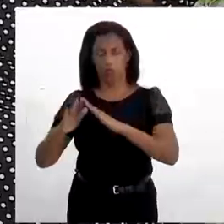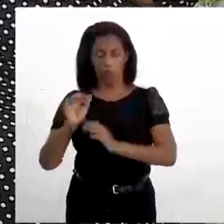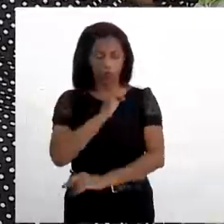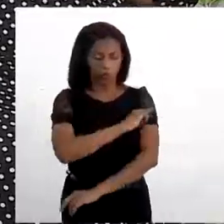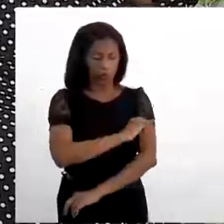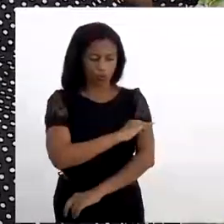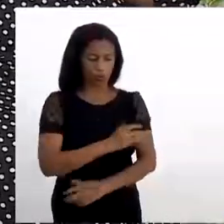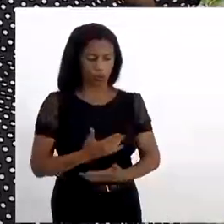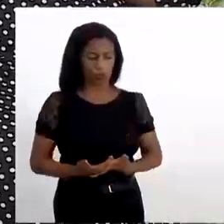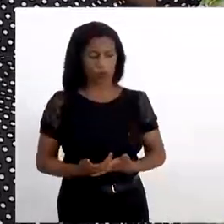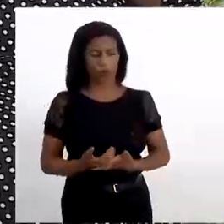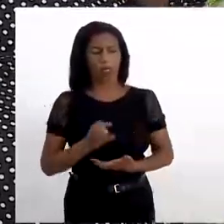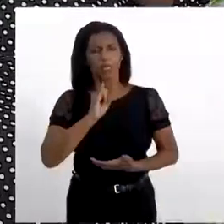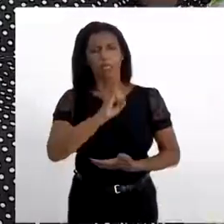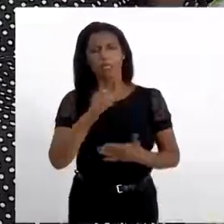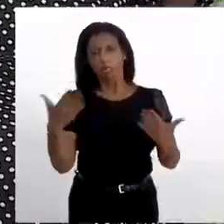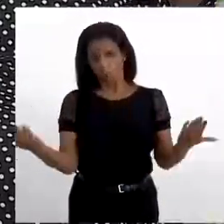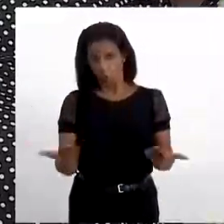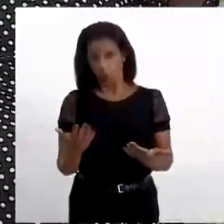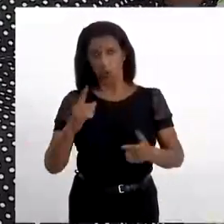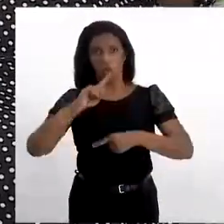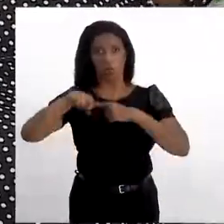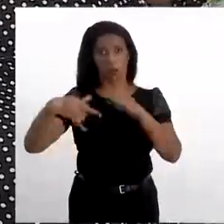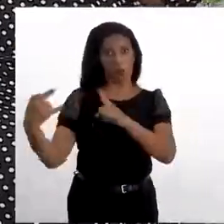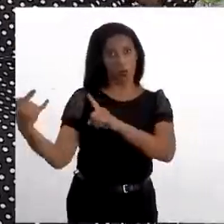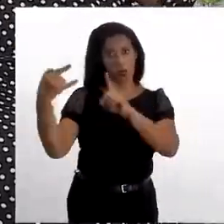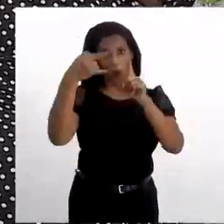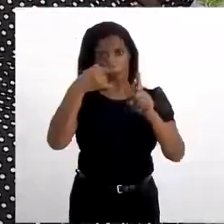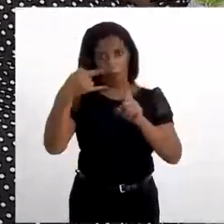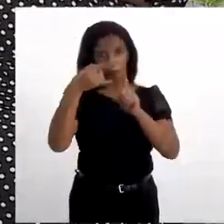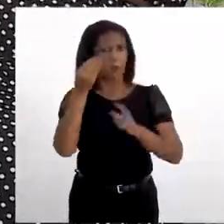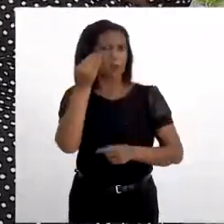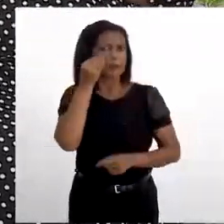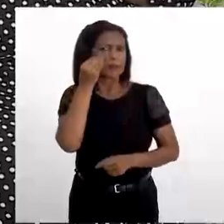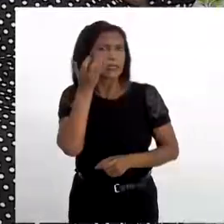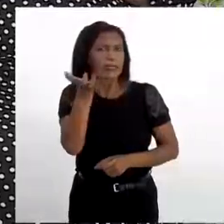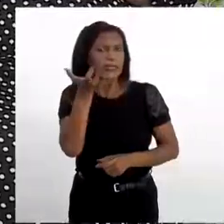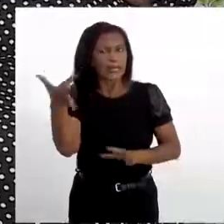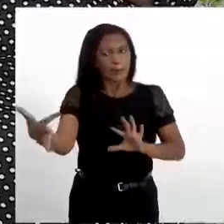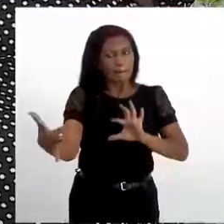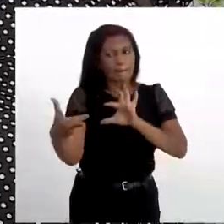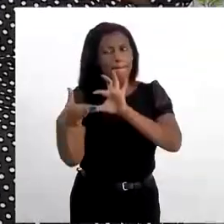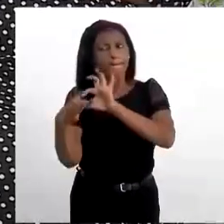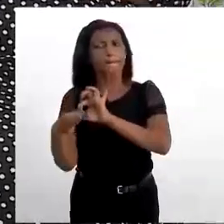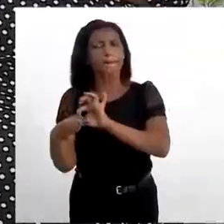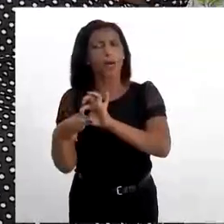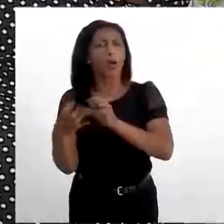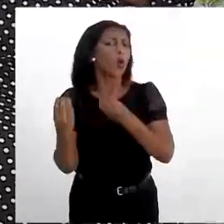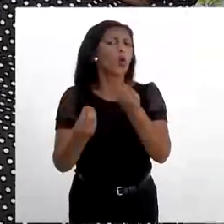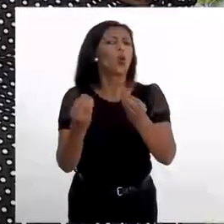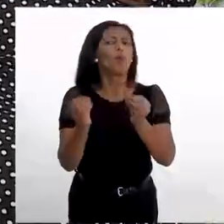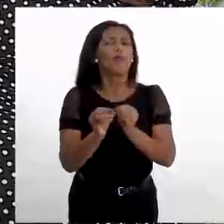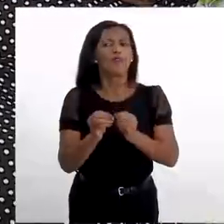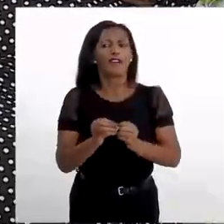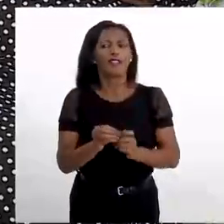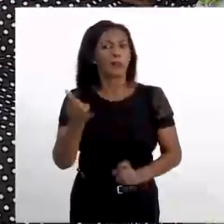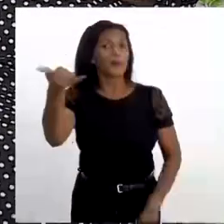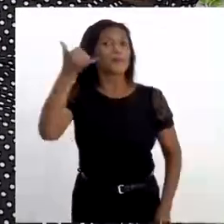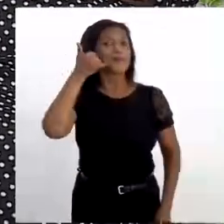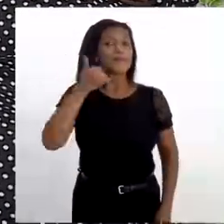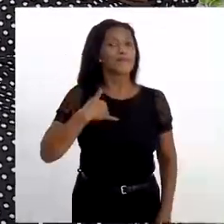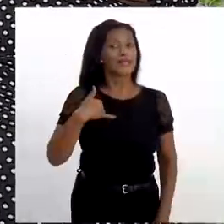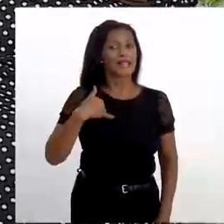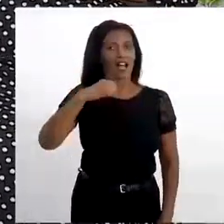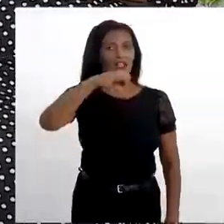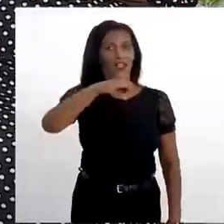terreiros daqui do Rio de Janeiro, se hoje quiserem, depois de ver o nosso programa, quiserem fazer parte da Renafro Saúde, como